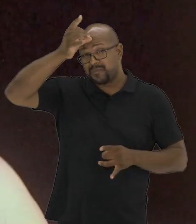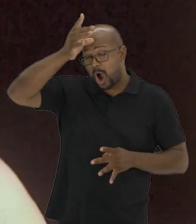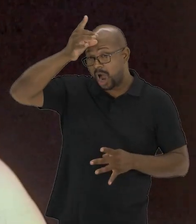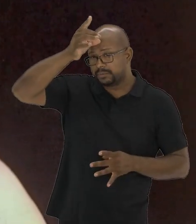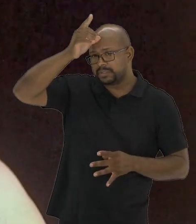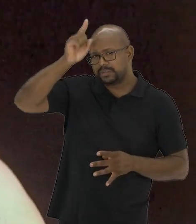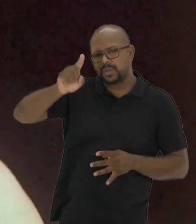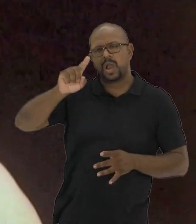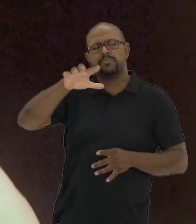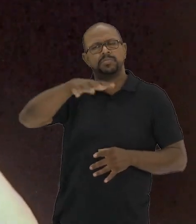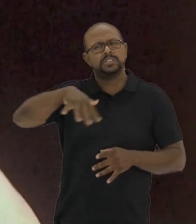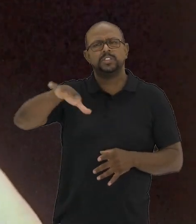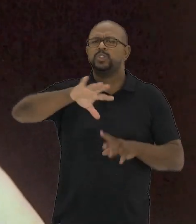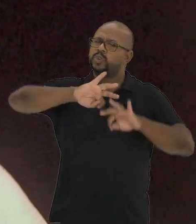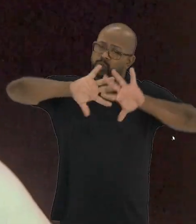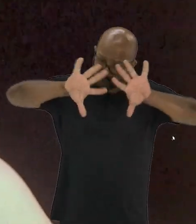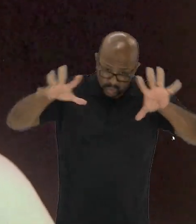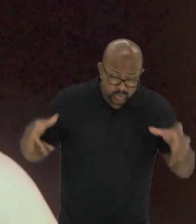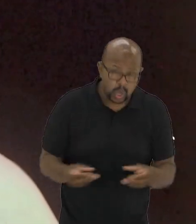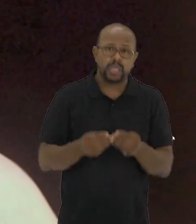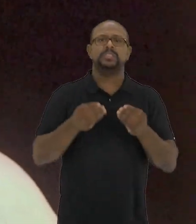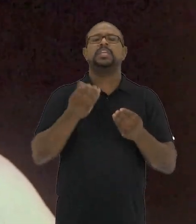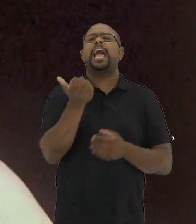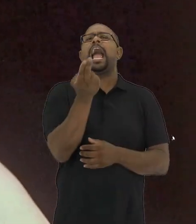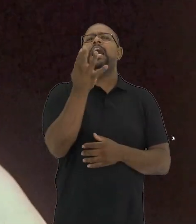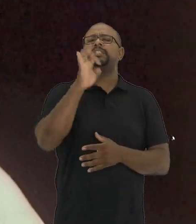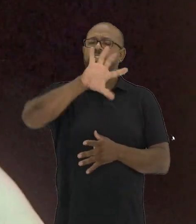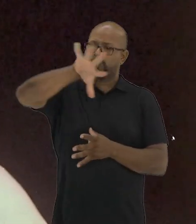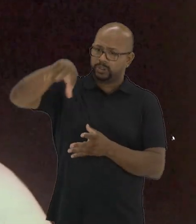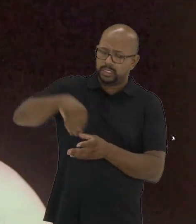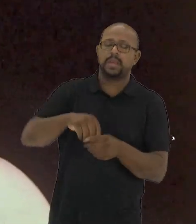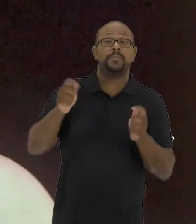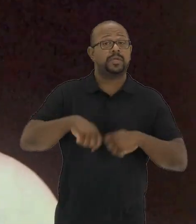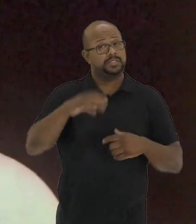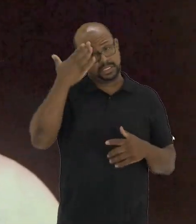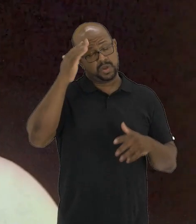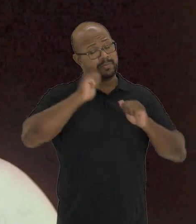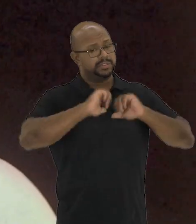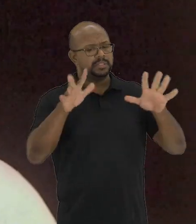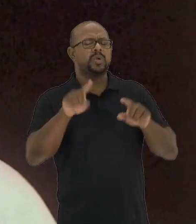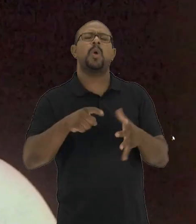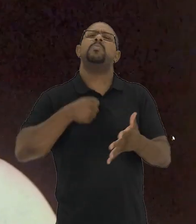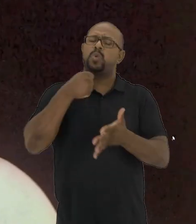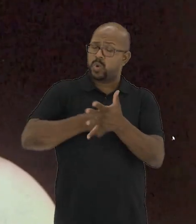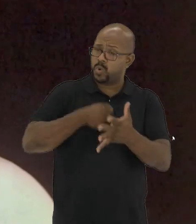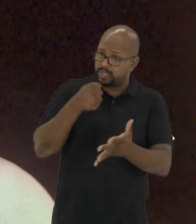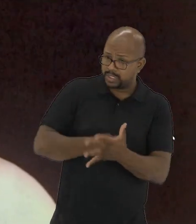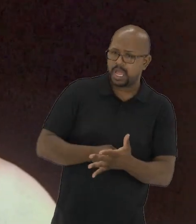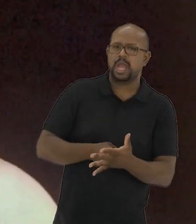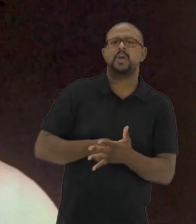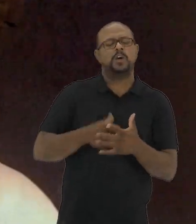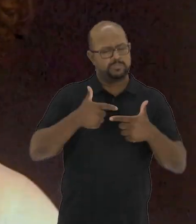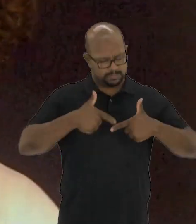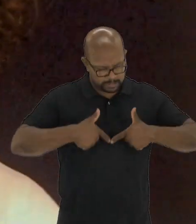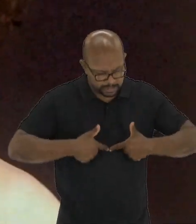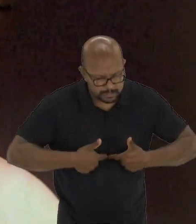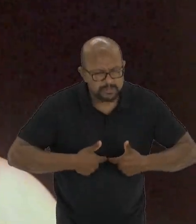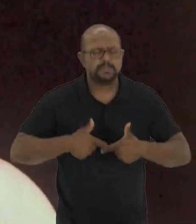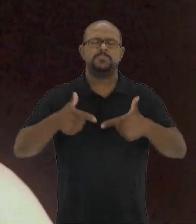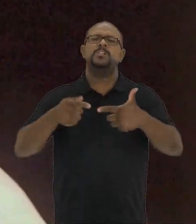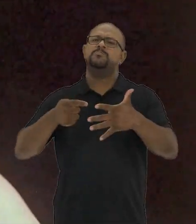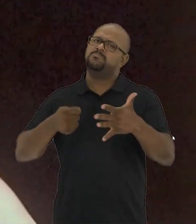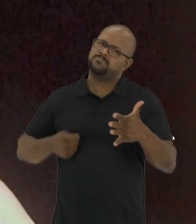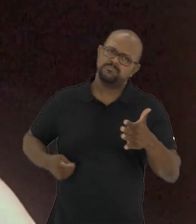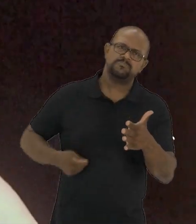A performance, como uma área que mescla todas as formas artísticas, pode ser compreendida também como luta,